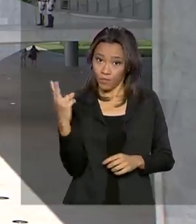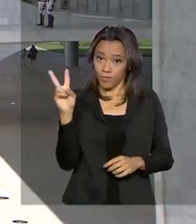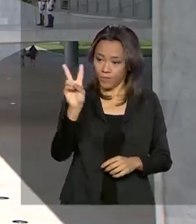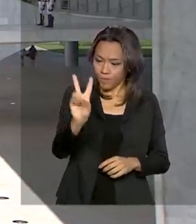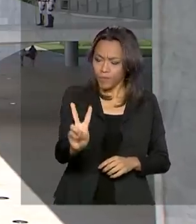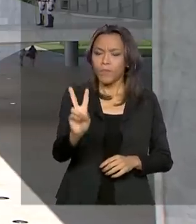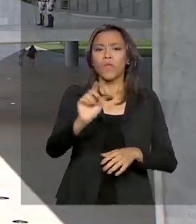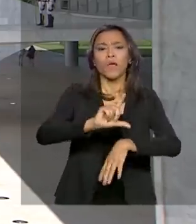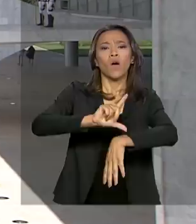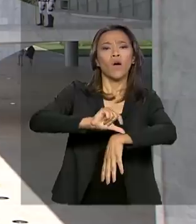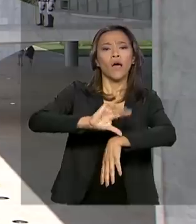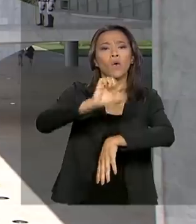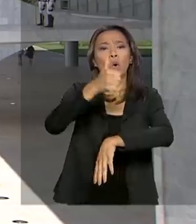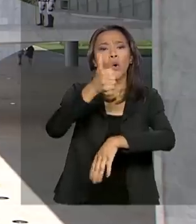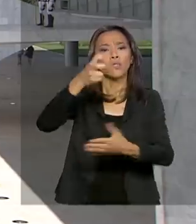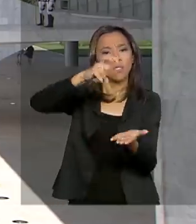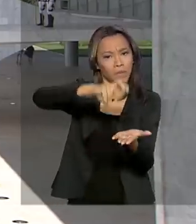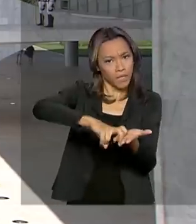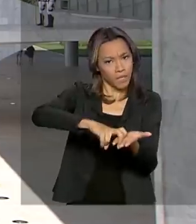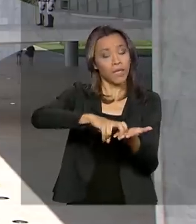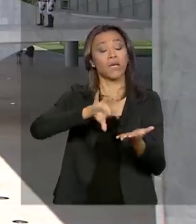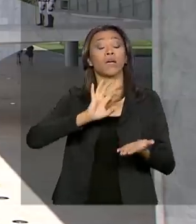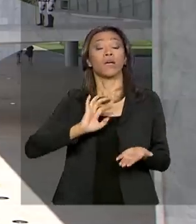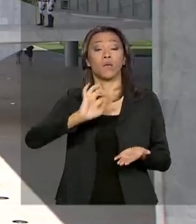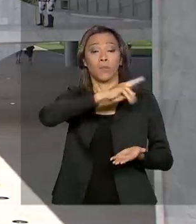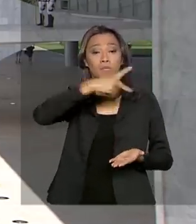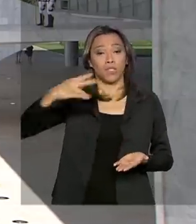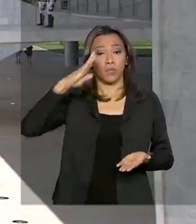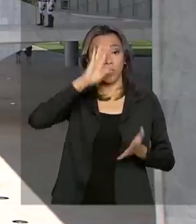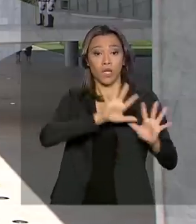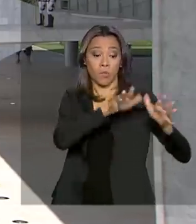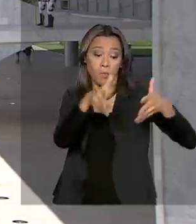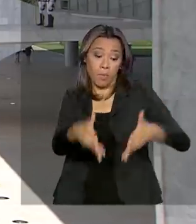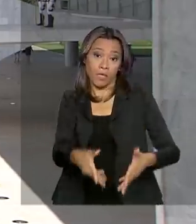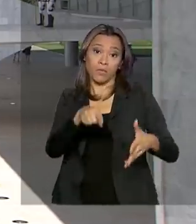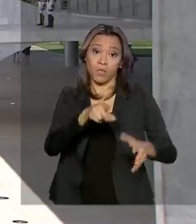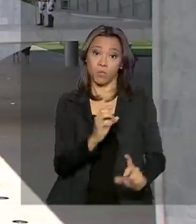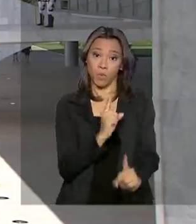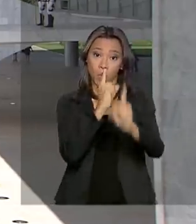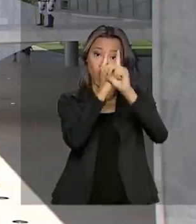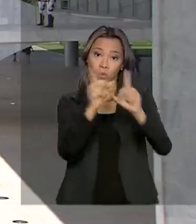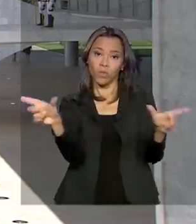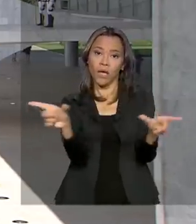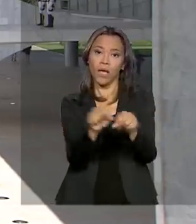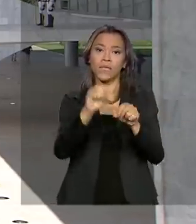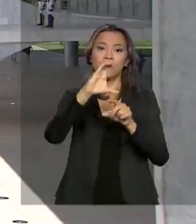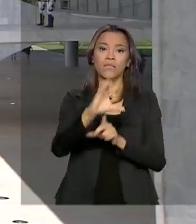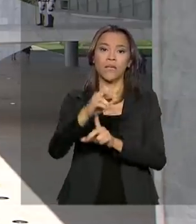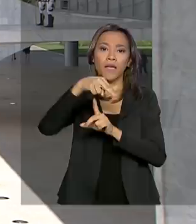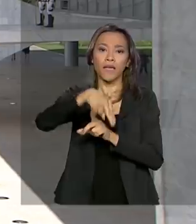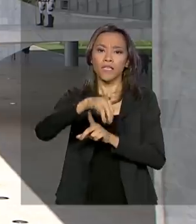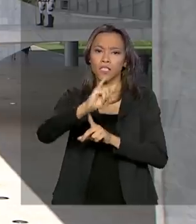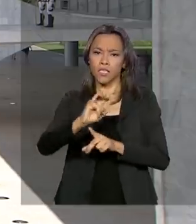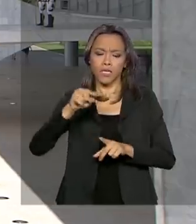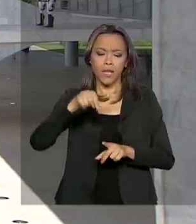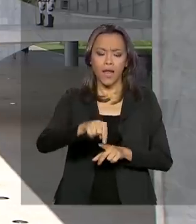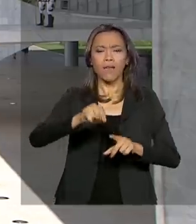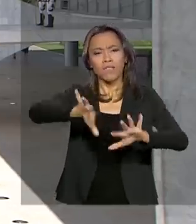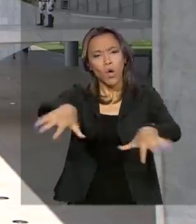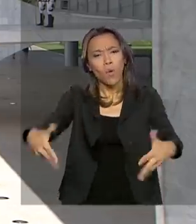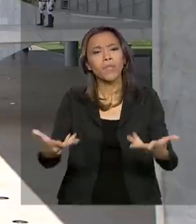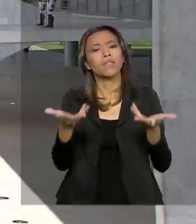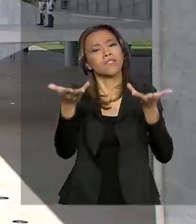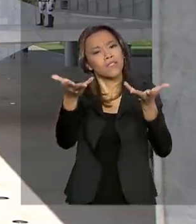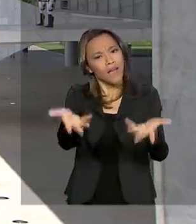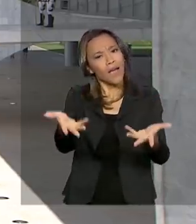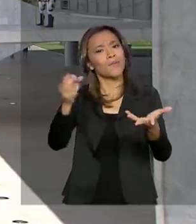ele participa desse evento que você falou na CNI, a Confederação Nacional da Indústria, onde ele vai ser homenageado com o